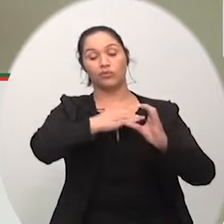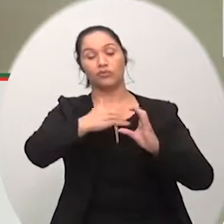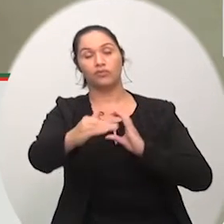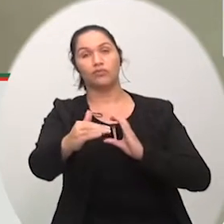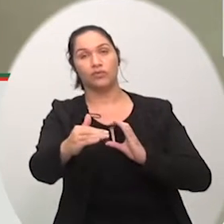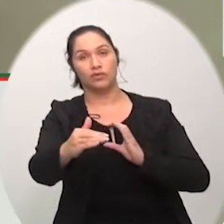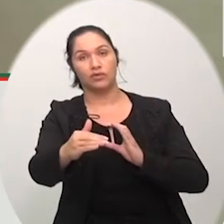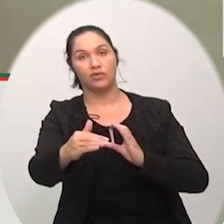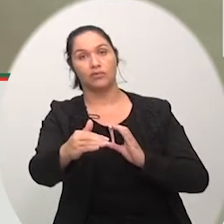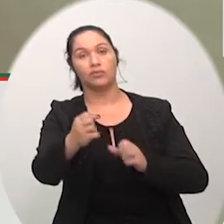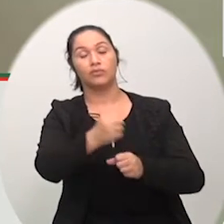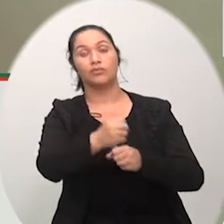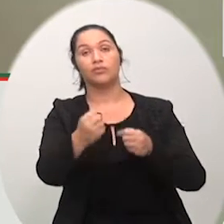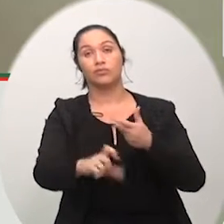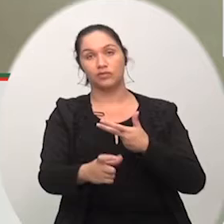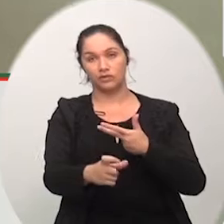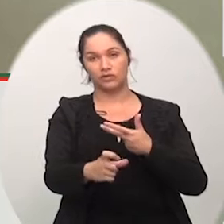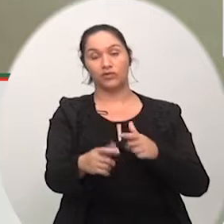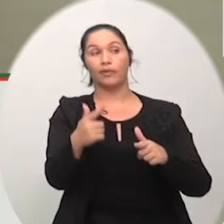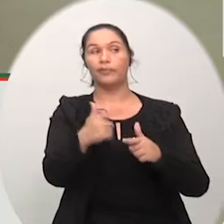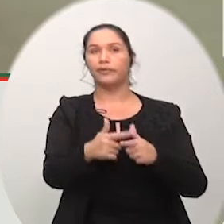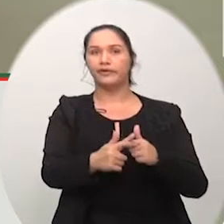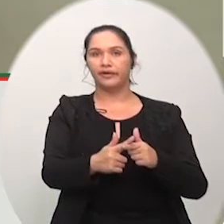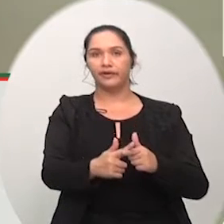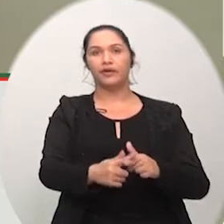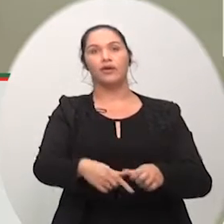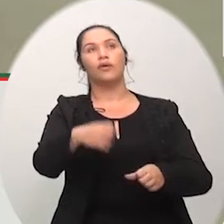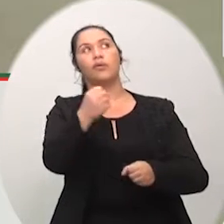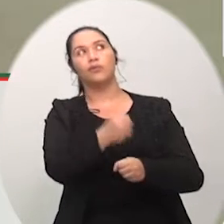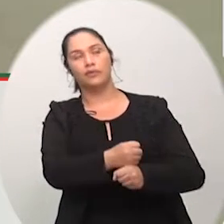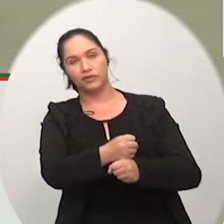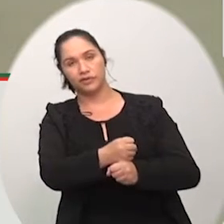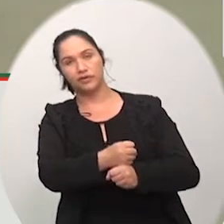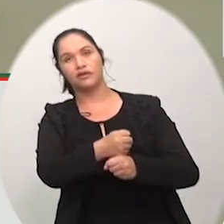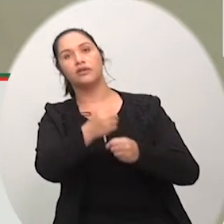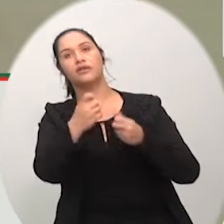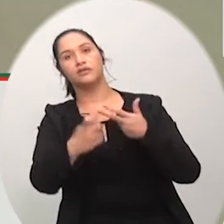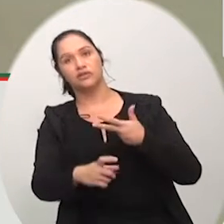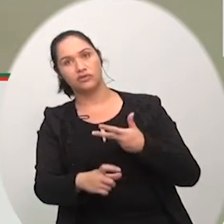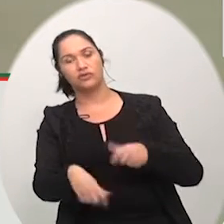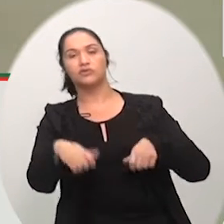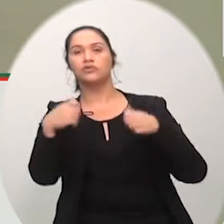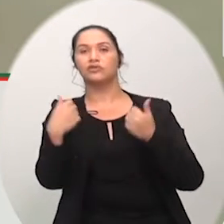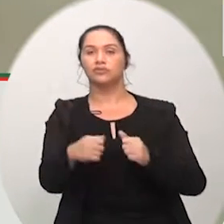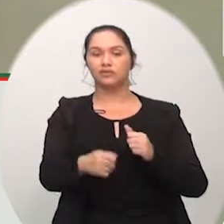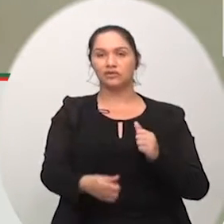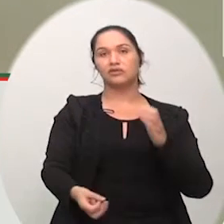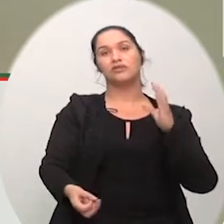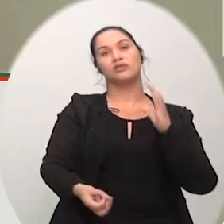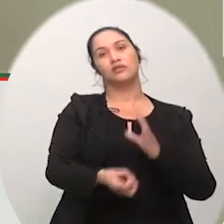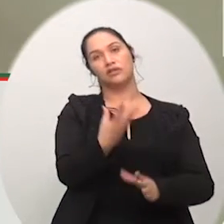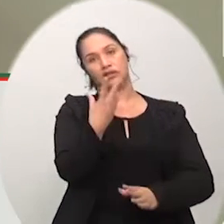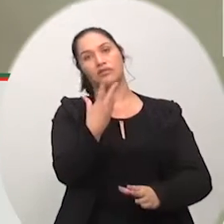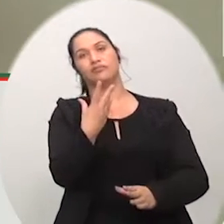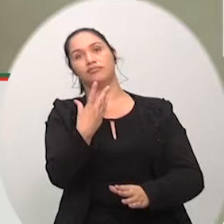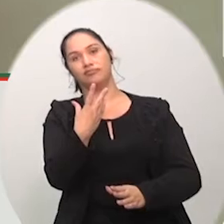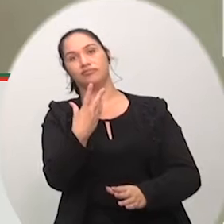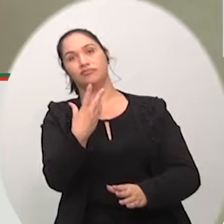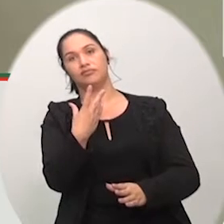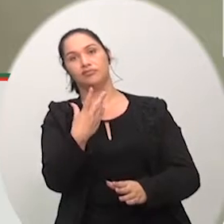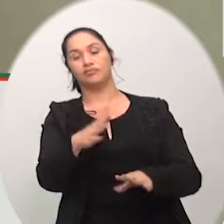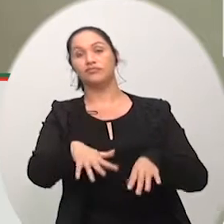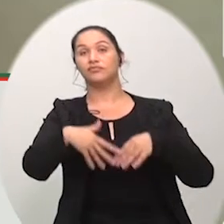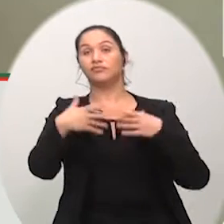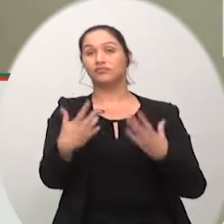projeto do executivo haja vista que o projeto de lei para evitar o chamado vício de origem criava o Fundo